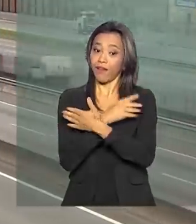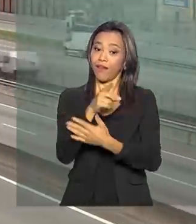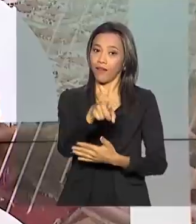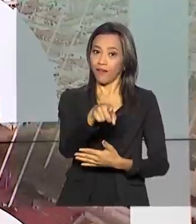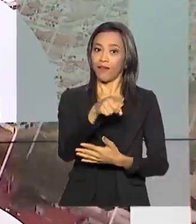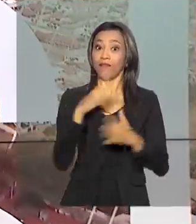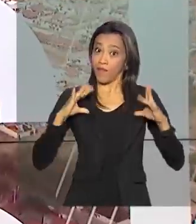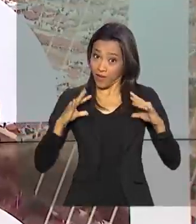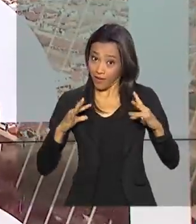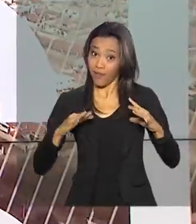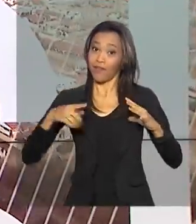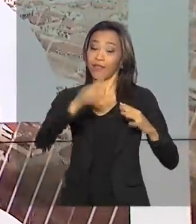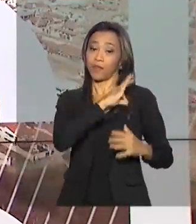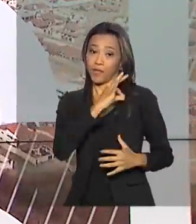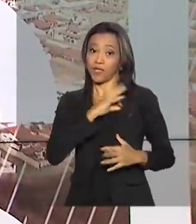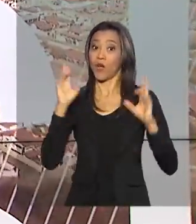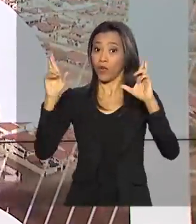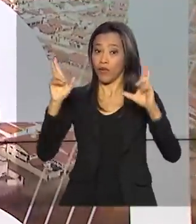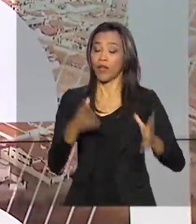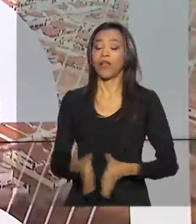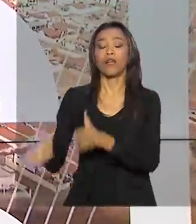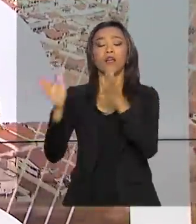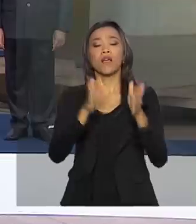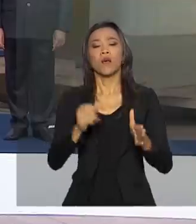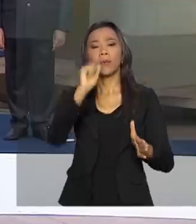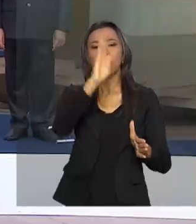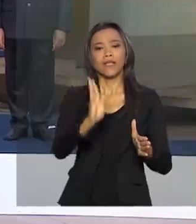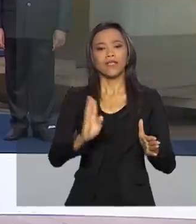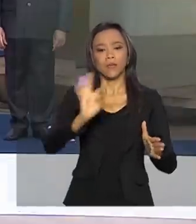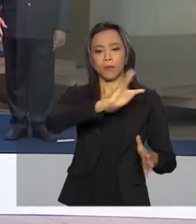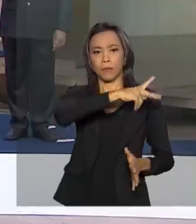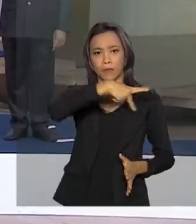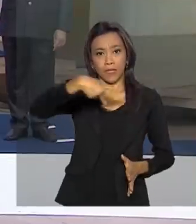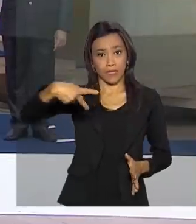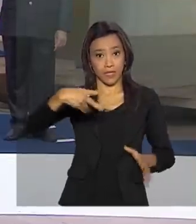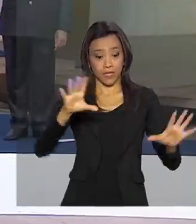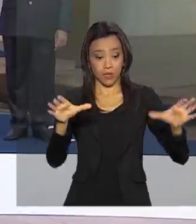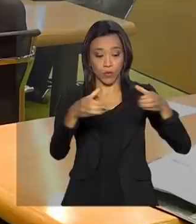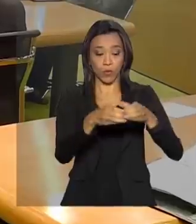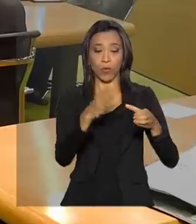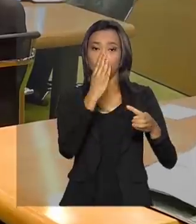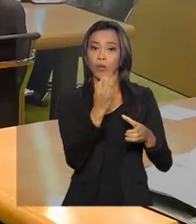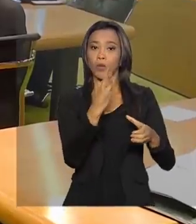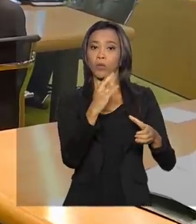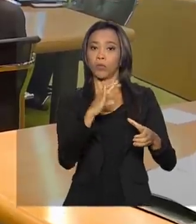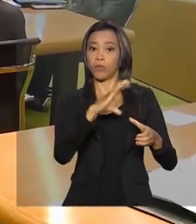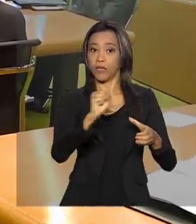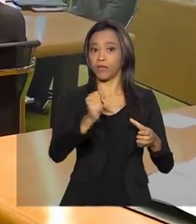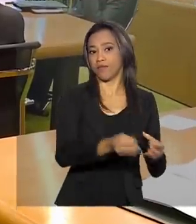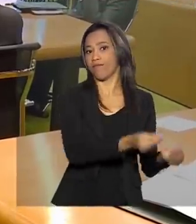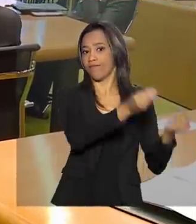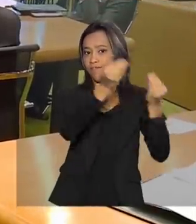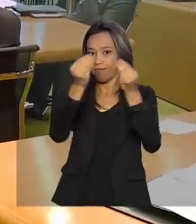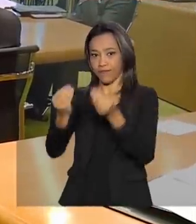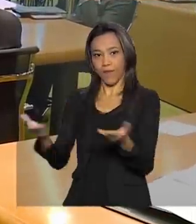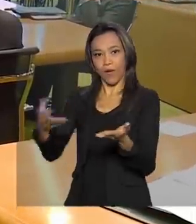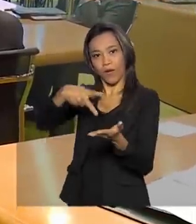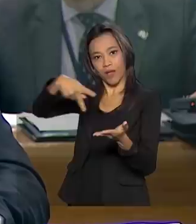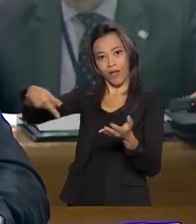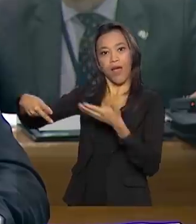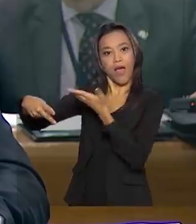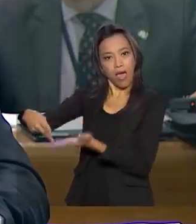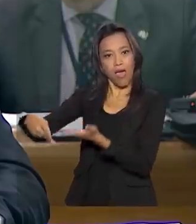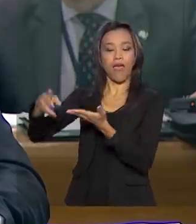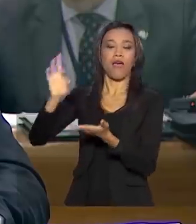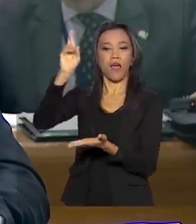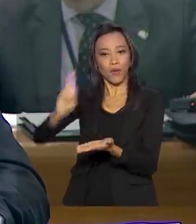Federal. Brasil passa a presidência do BRICS para a Rússia. Na declaração final do encontro, os cinco países